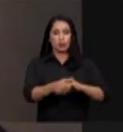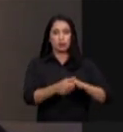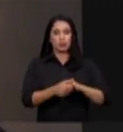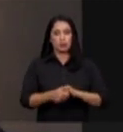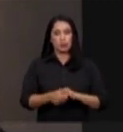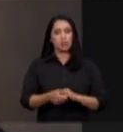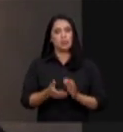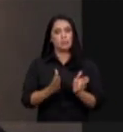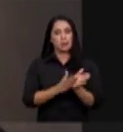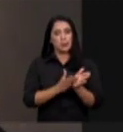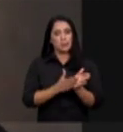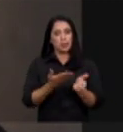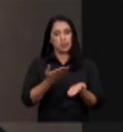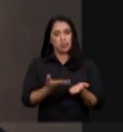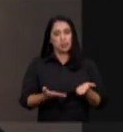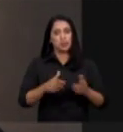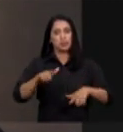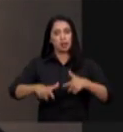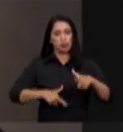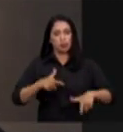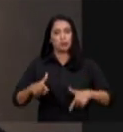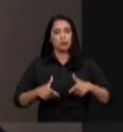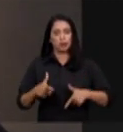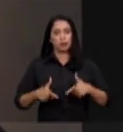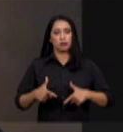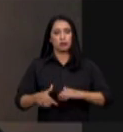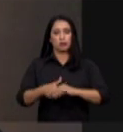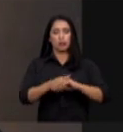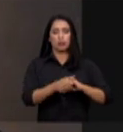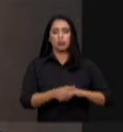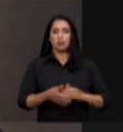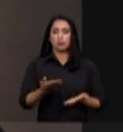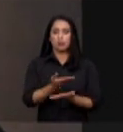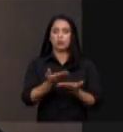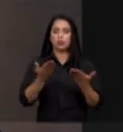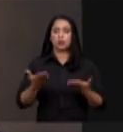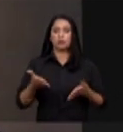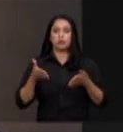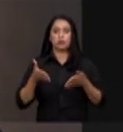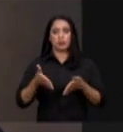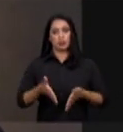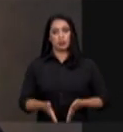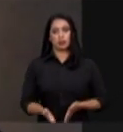parabenizo pela condição dos trabalhos, e saúdo a todos os presentes participantes.